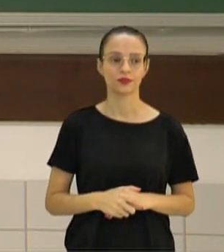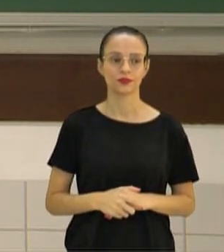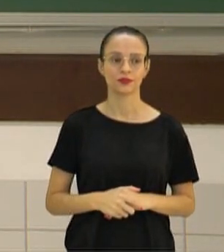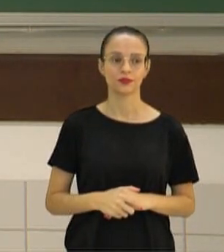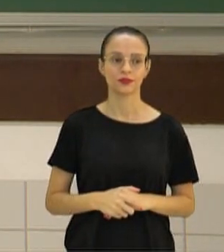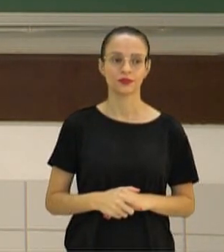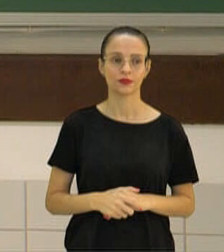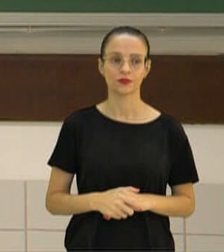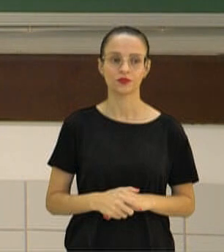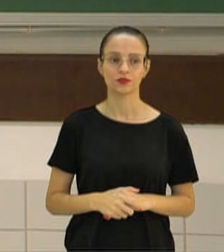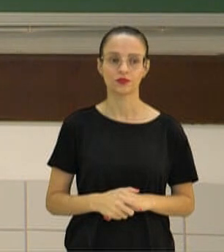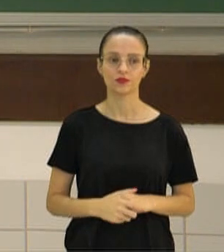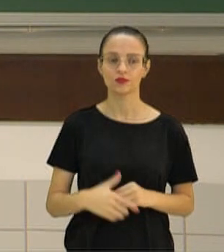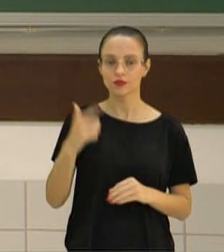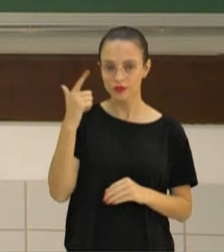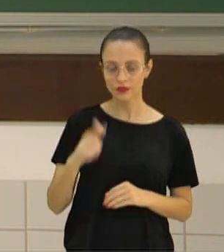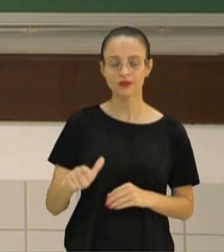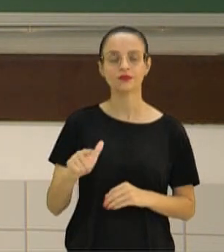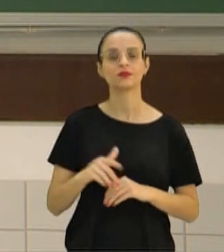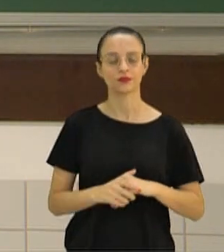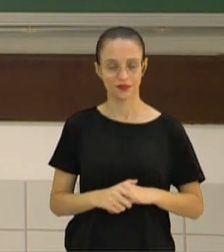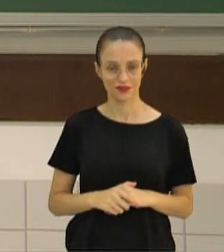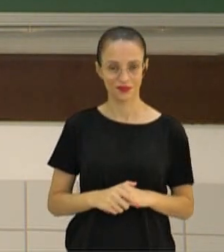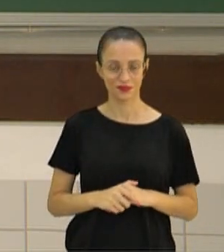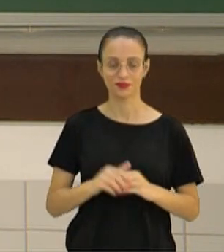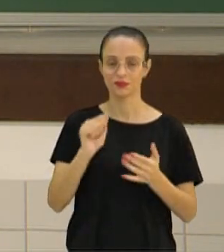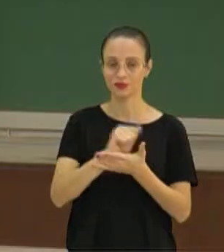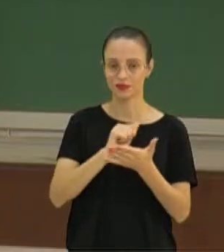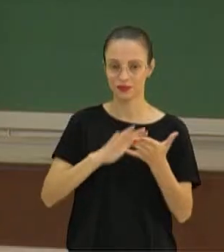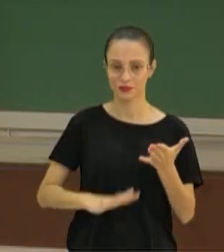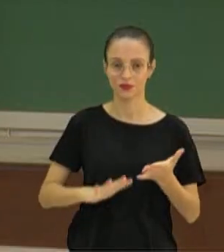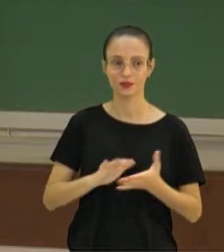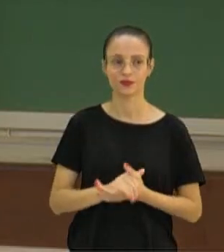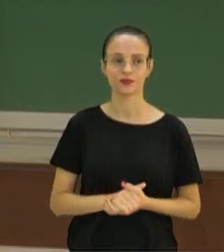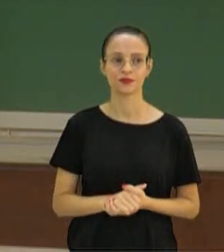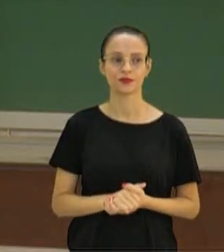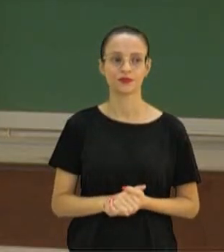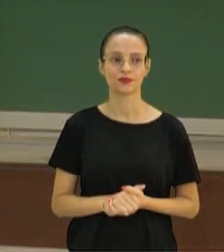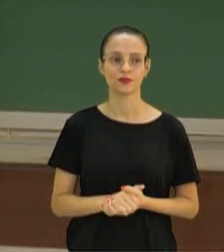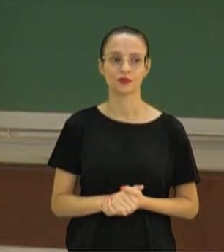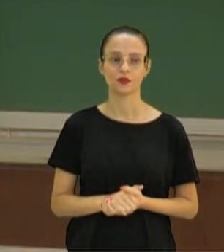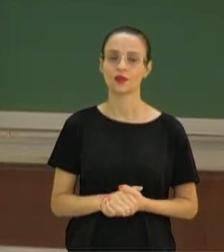Mais aqui uma questãozinha para a gente poder analisar. Mais um quiz. Vamos lá?